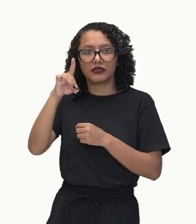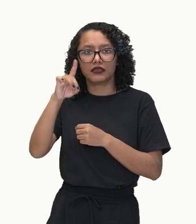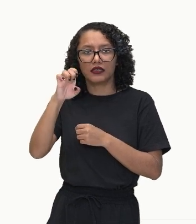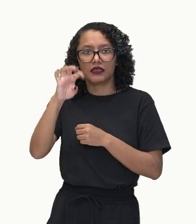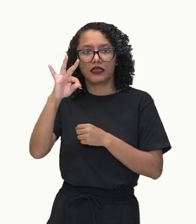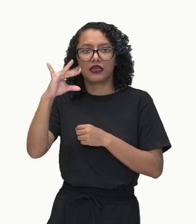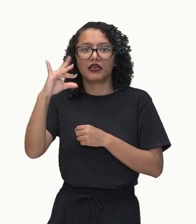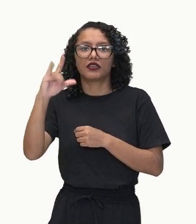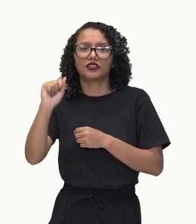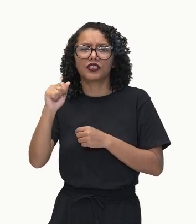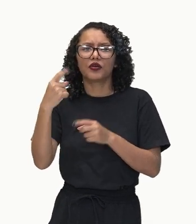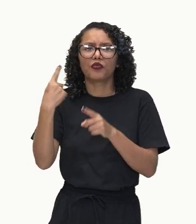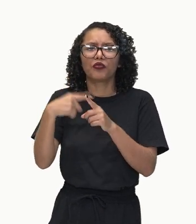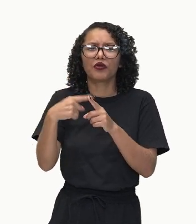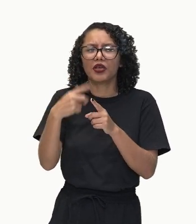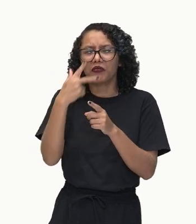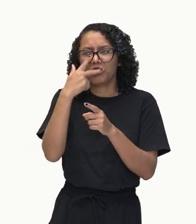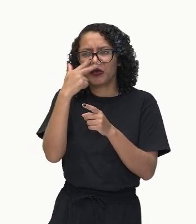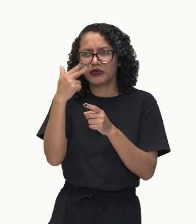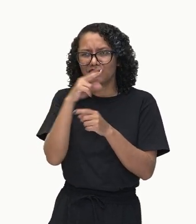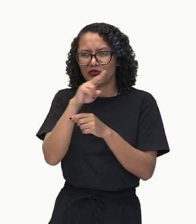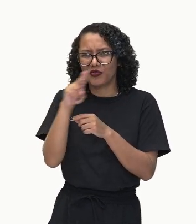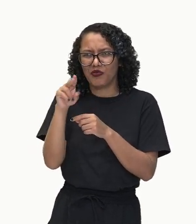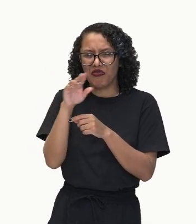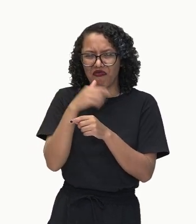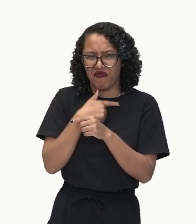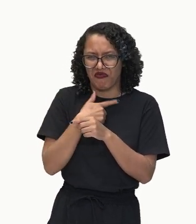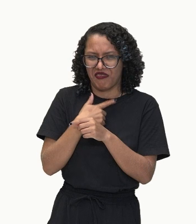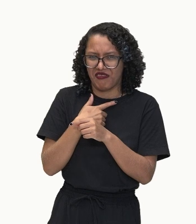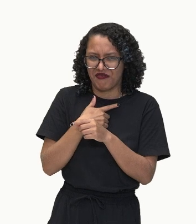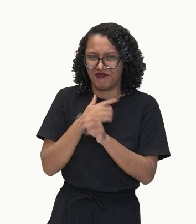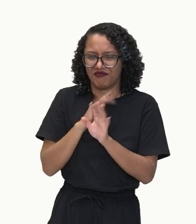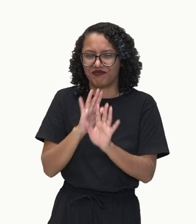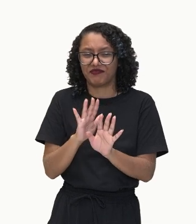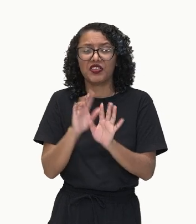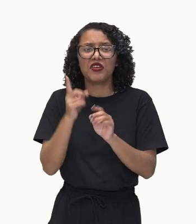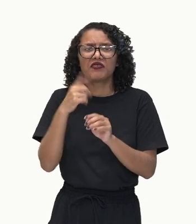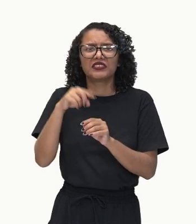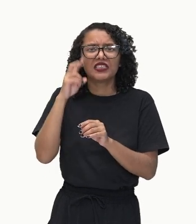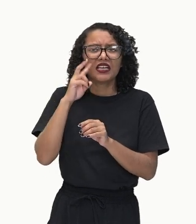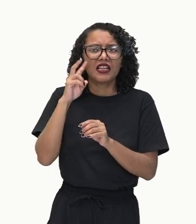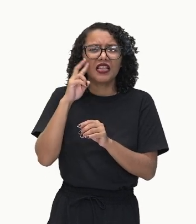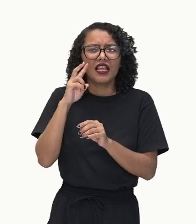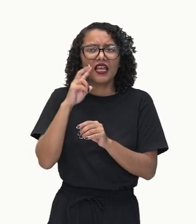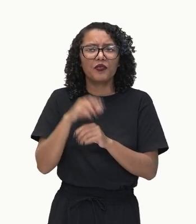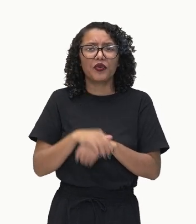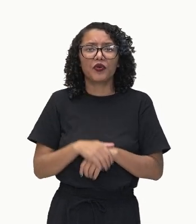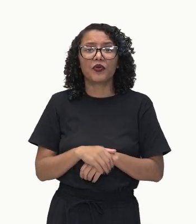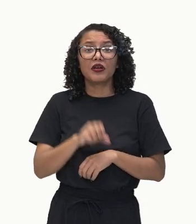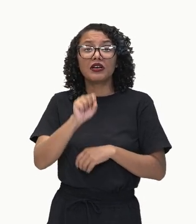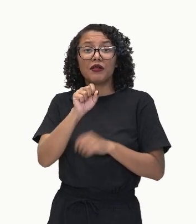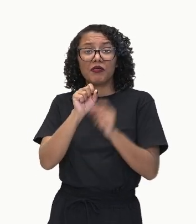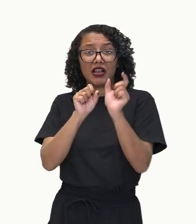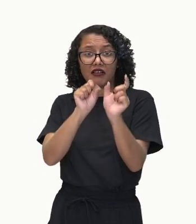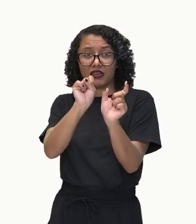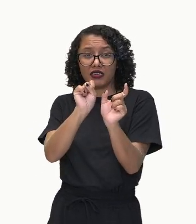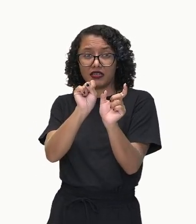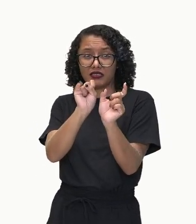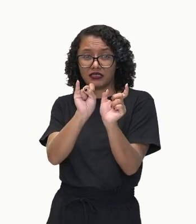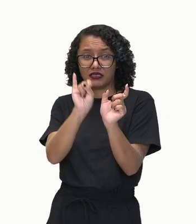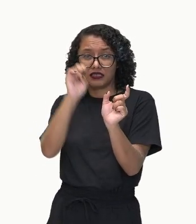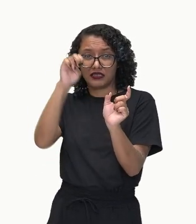É muito feio esse nome assindético. Então, lembrado que eu falei aqui que pode ser